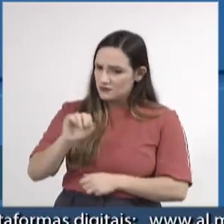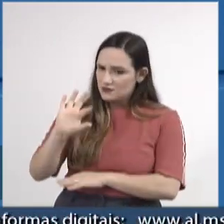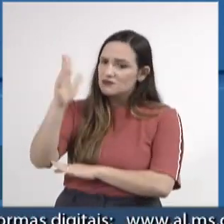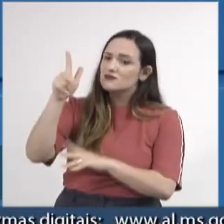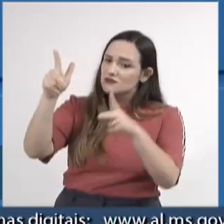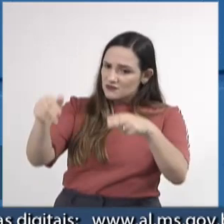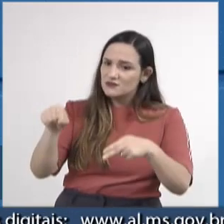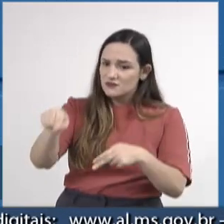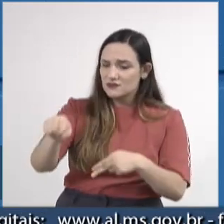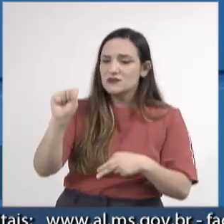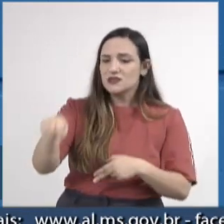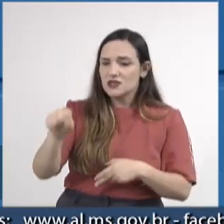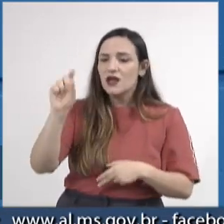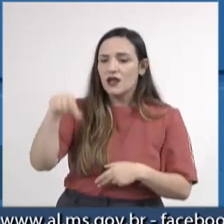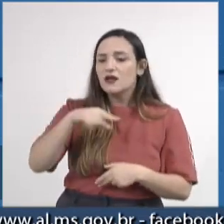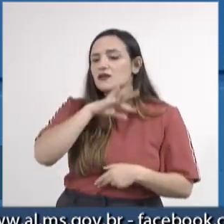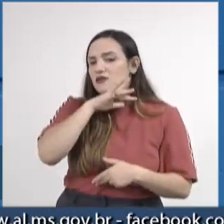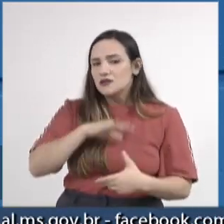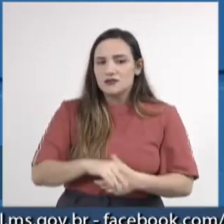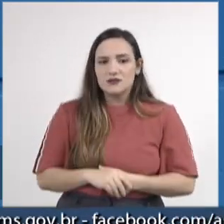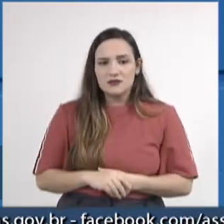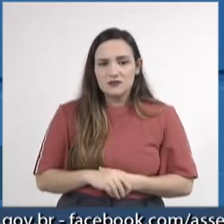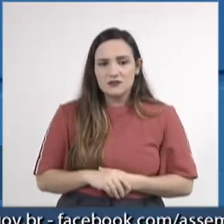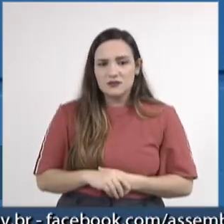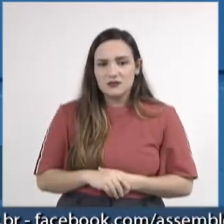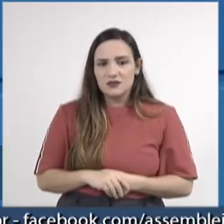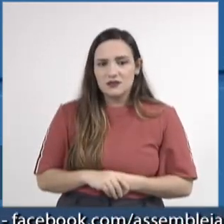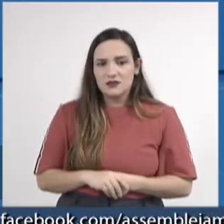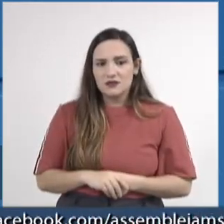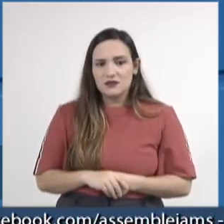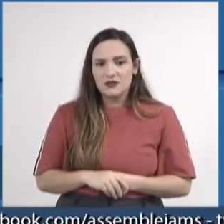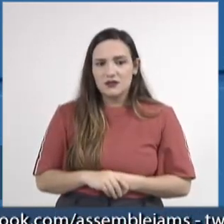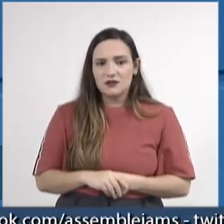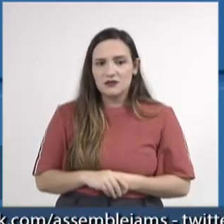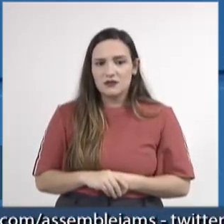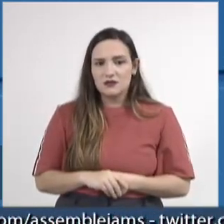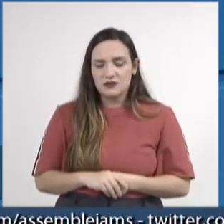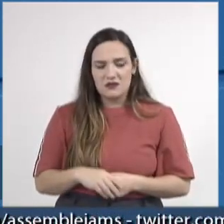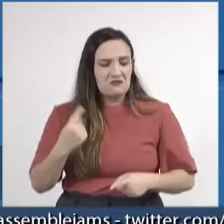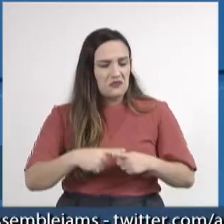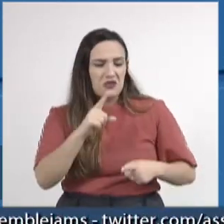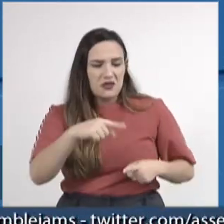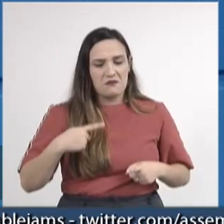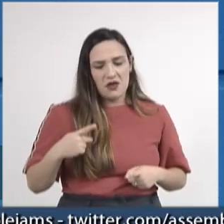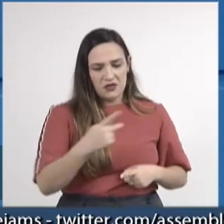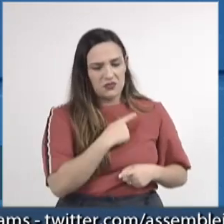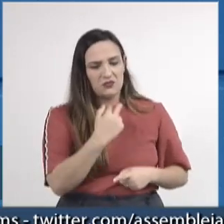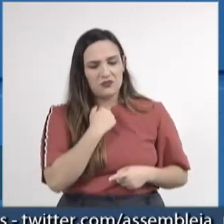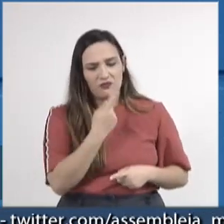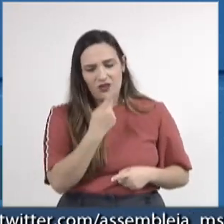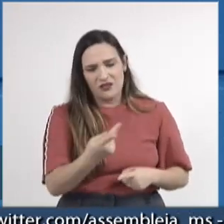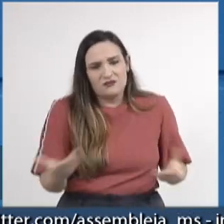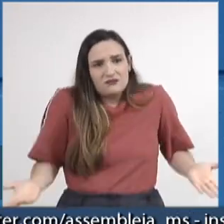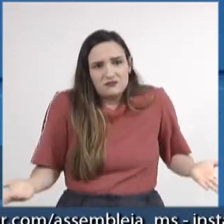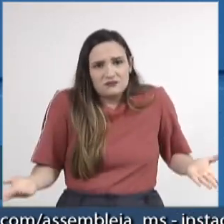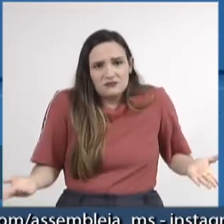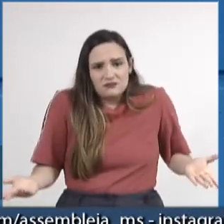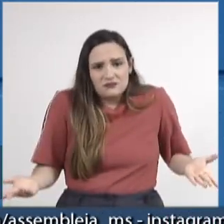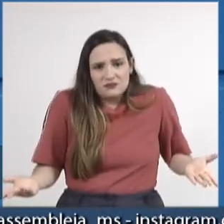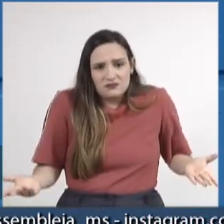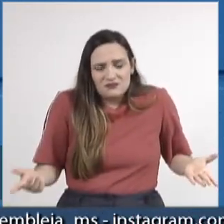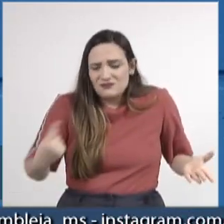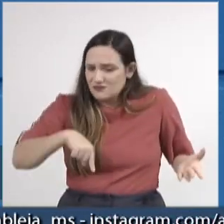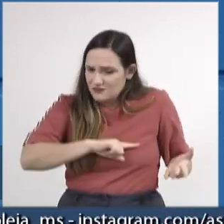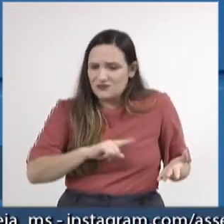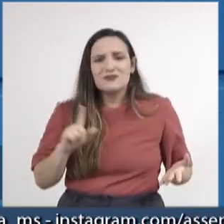de racismo é muito ruim. Mas também não pode discriminar porque fulano é pastor, não deveria fazer isso. Porque nós somos